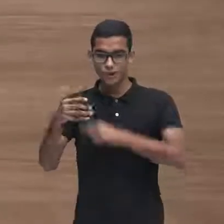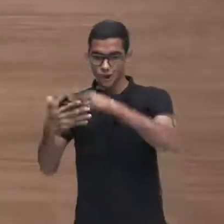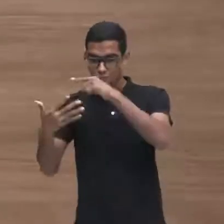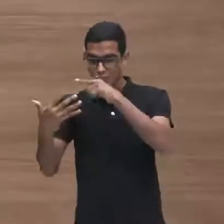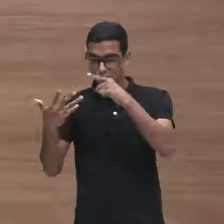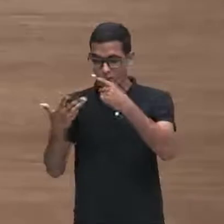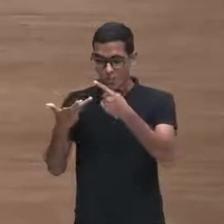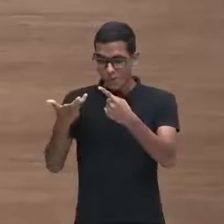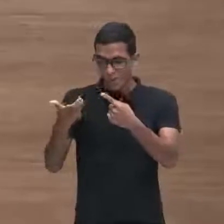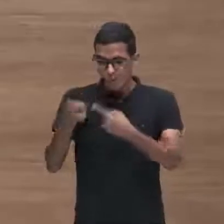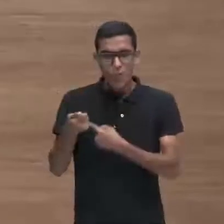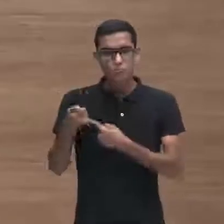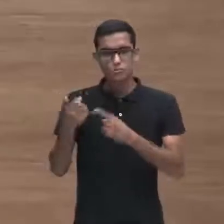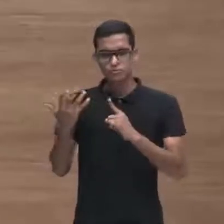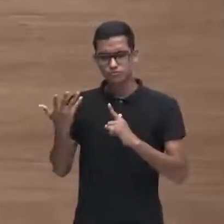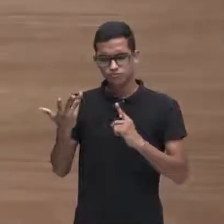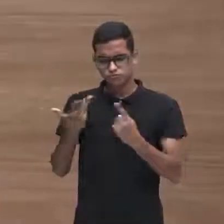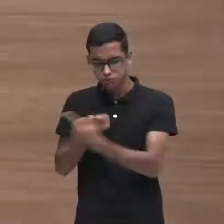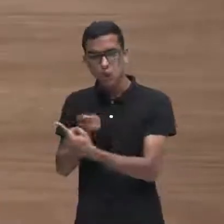que vão estar